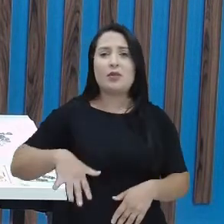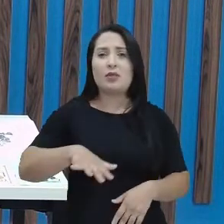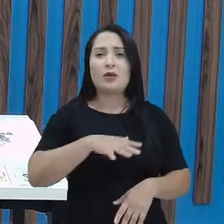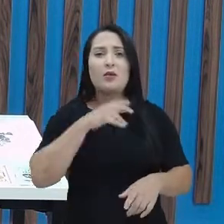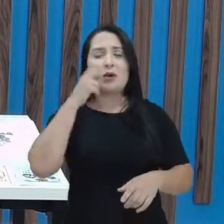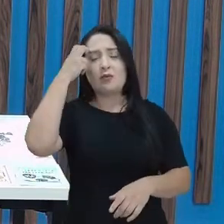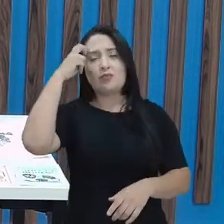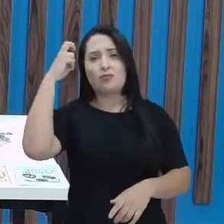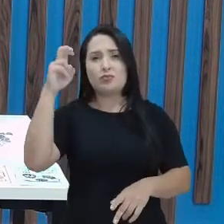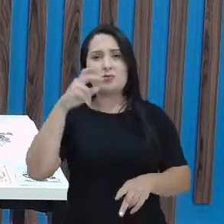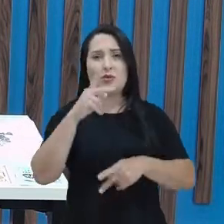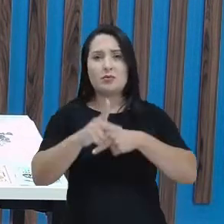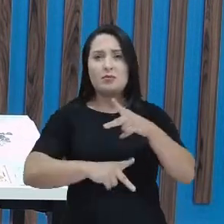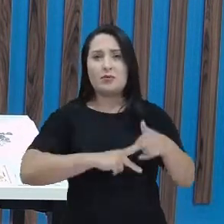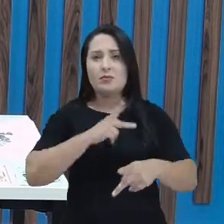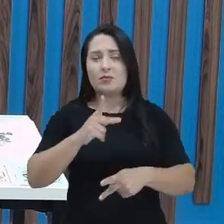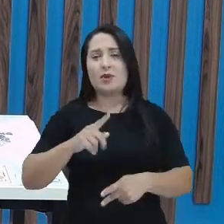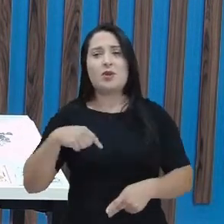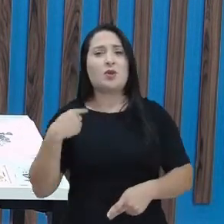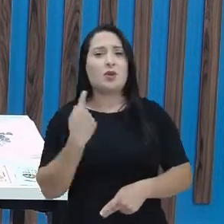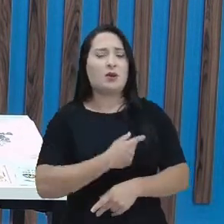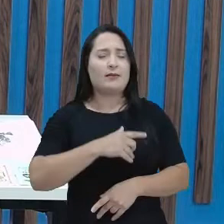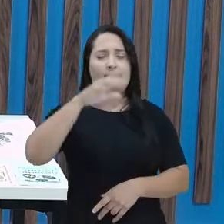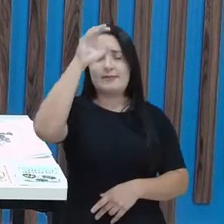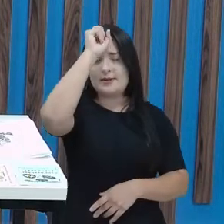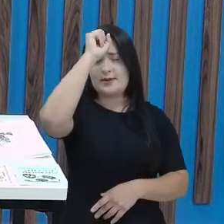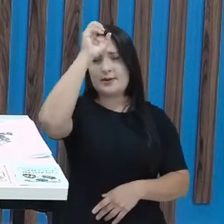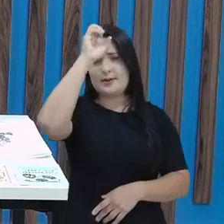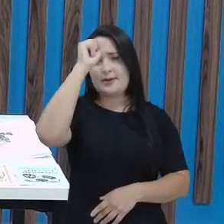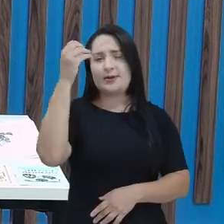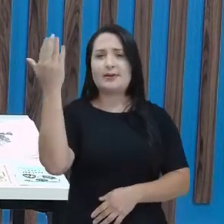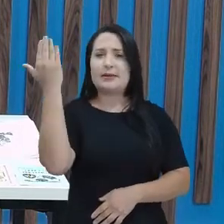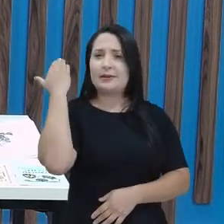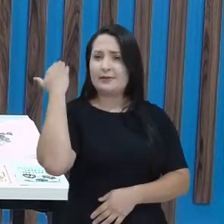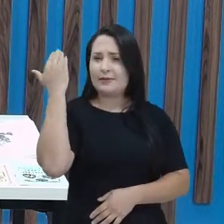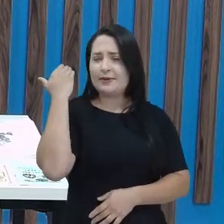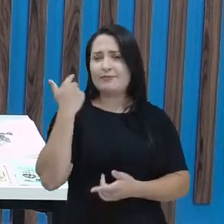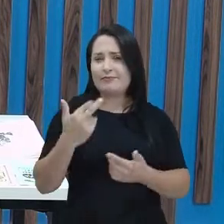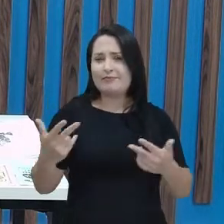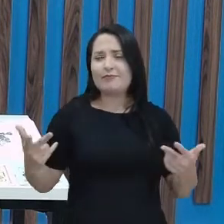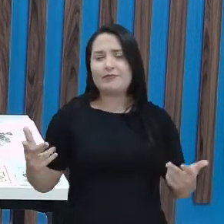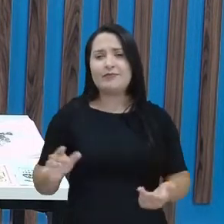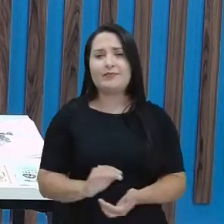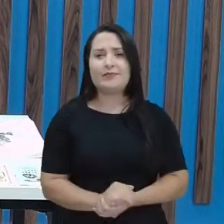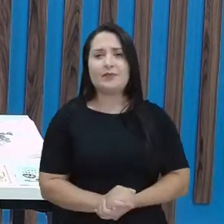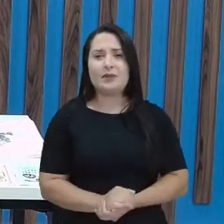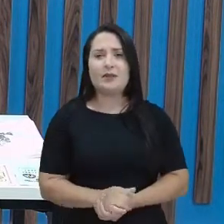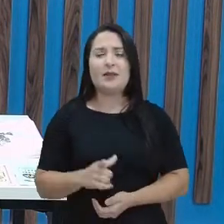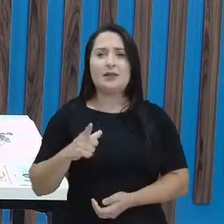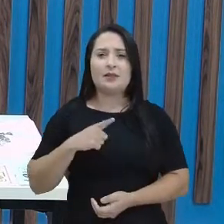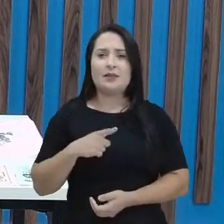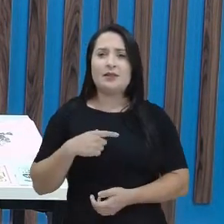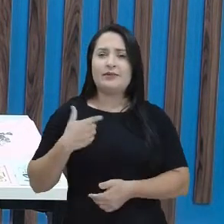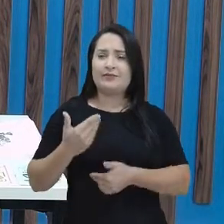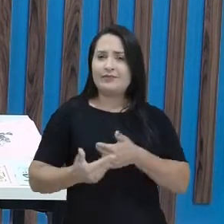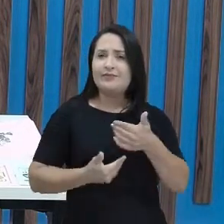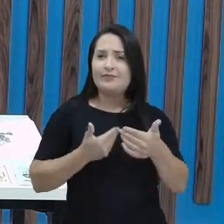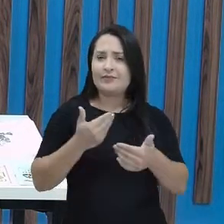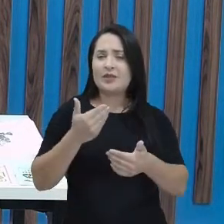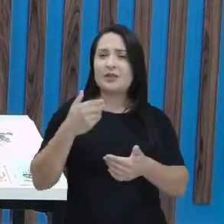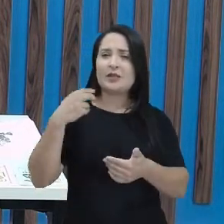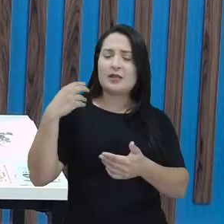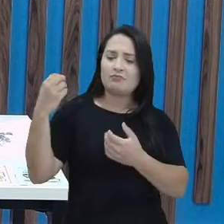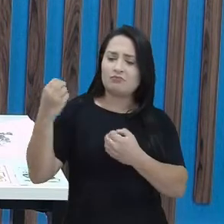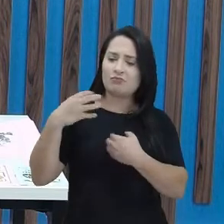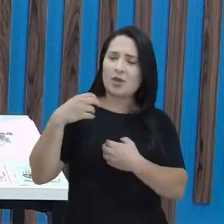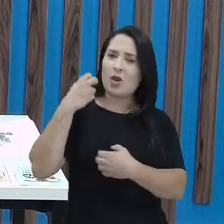popular, tá bom? Tudo que a gente aprende com os nossos antepassados, e que foi passado pra gente de forma oral,